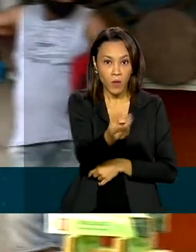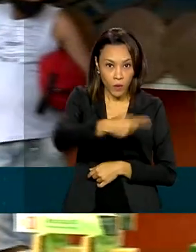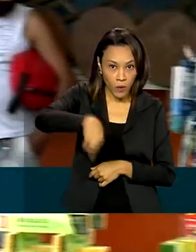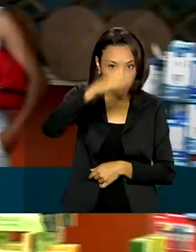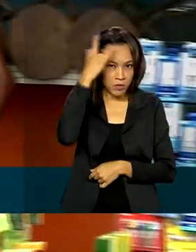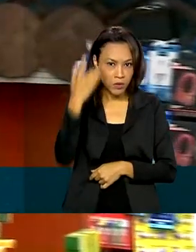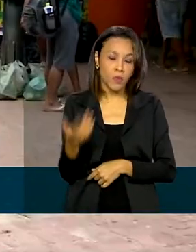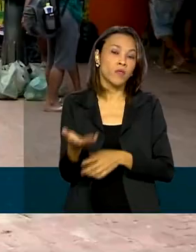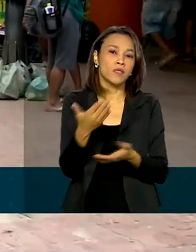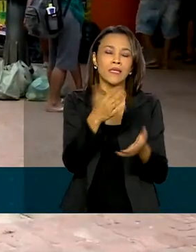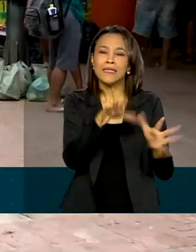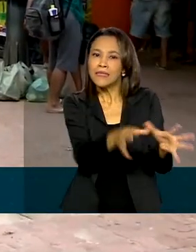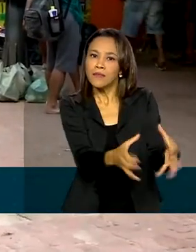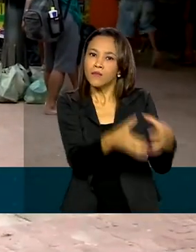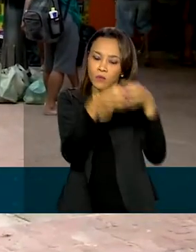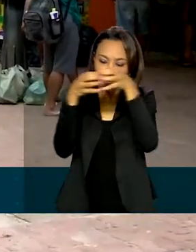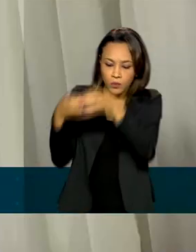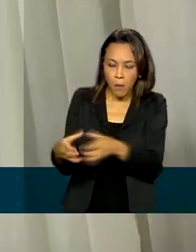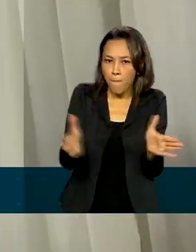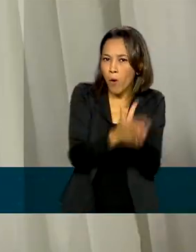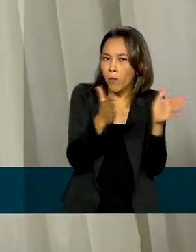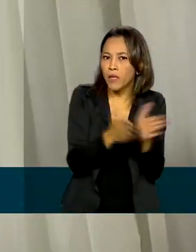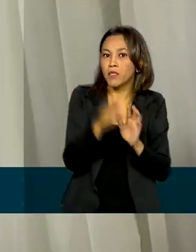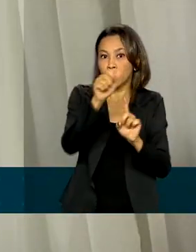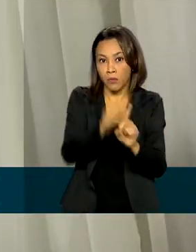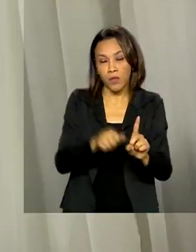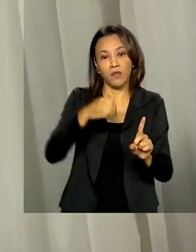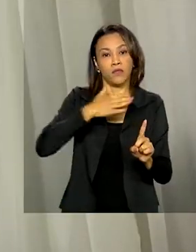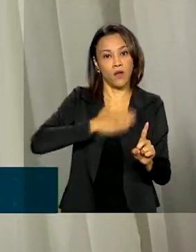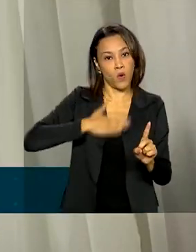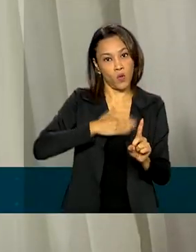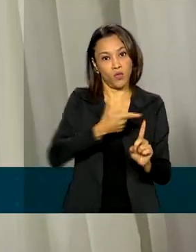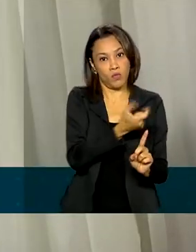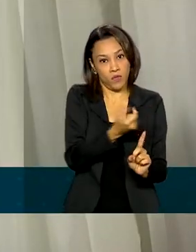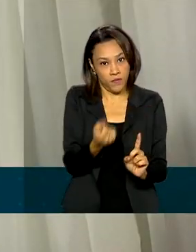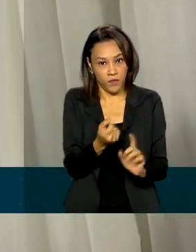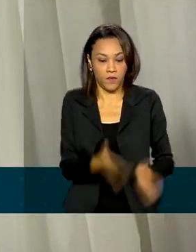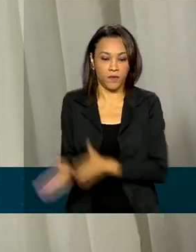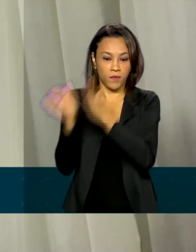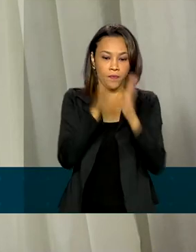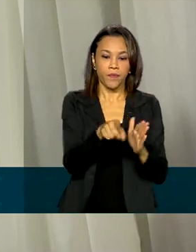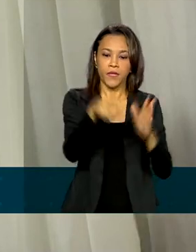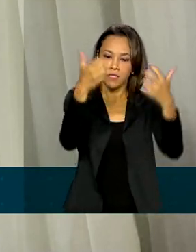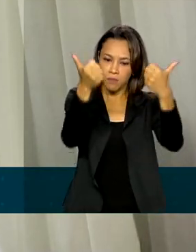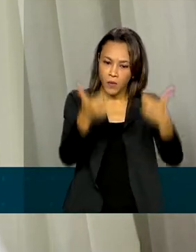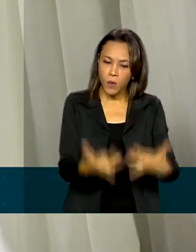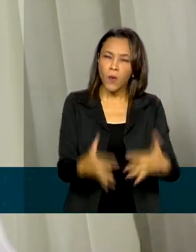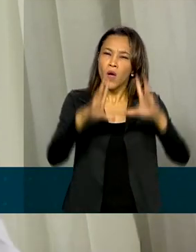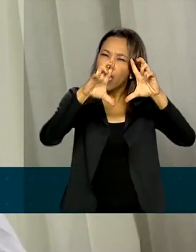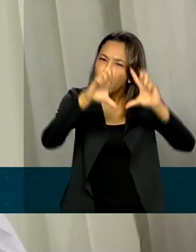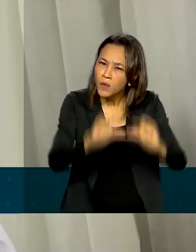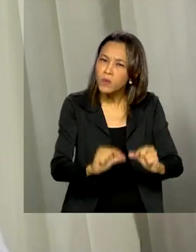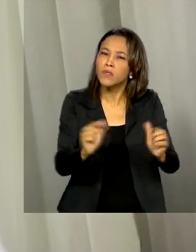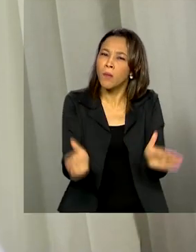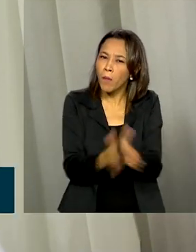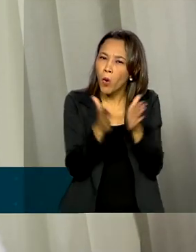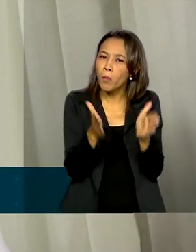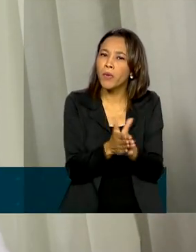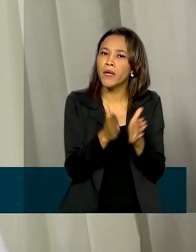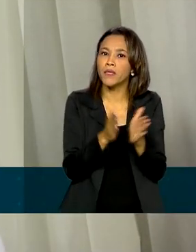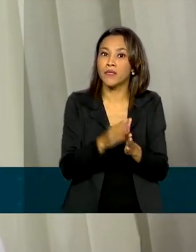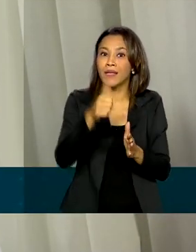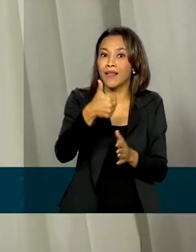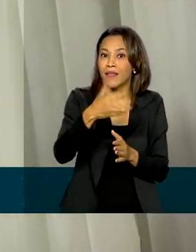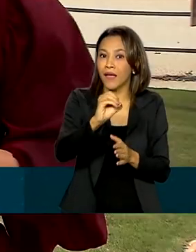pobreza até agosto de 2020. A nova configuração dos programas sociais foi suficiente para reduzir a pobreza em praticamente 10